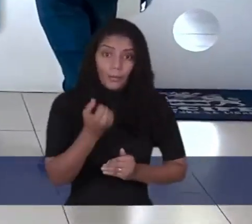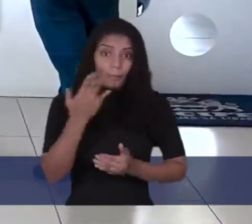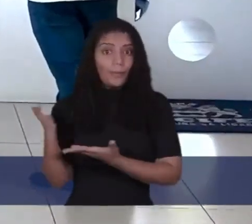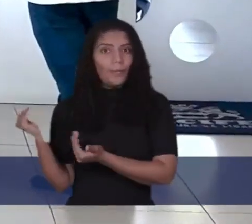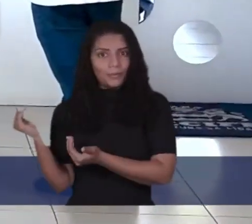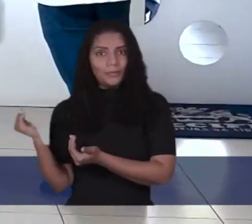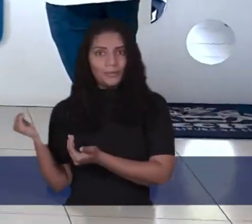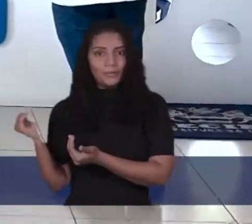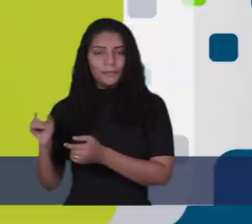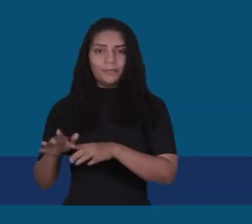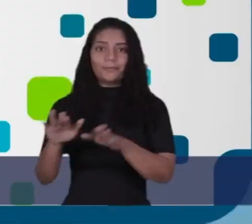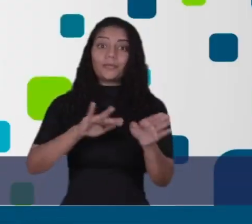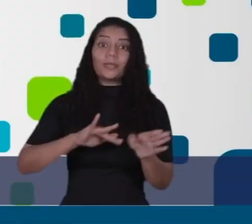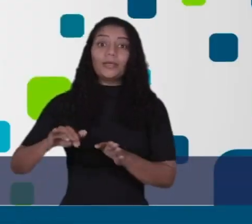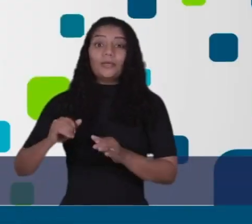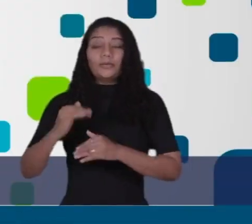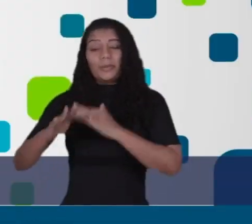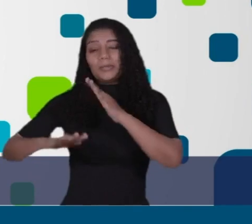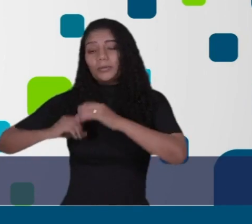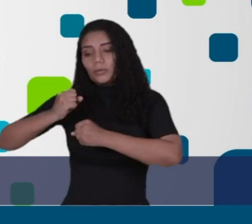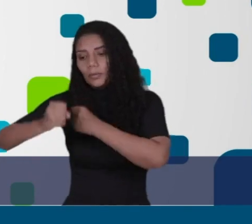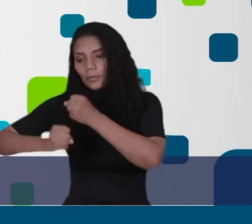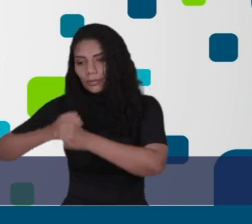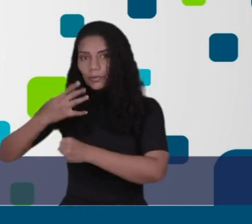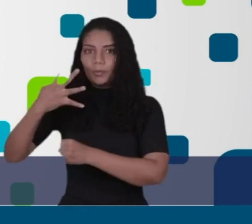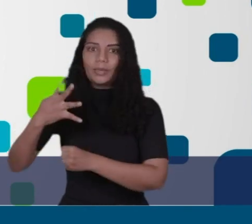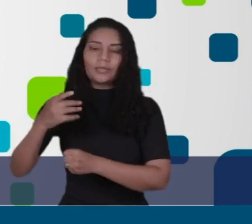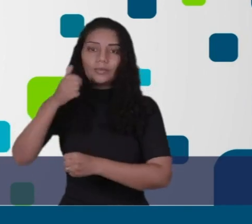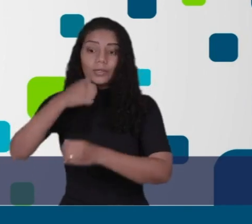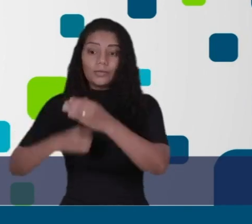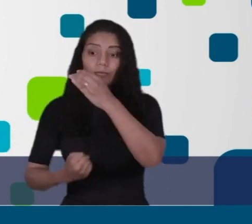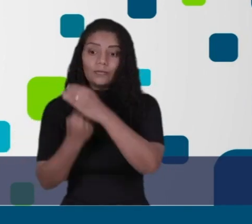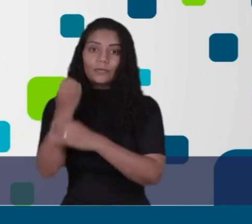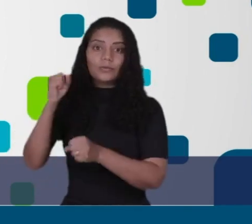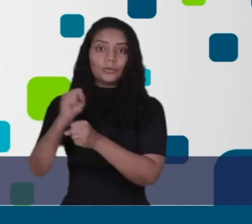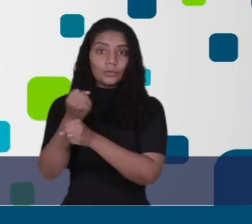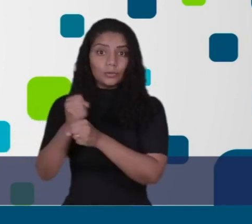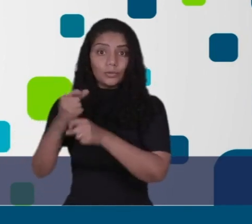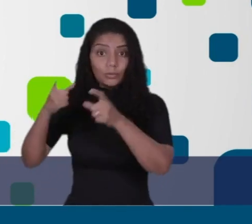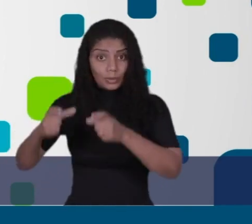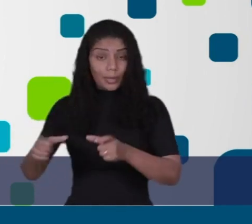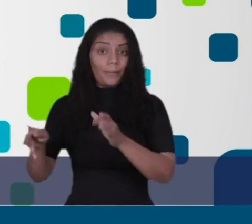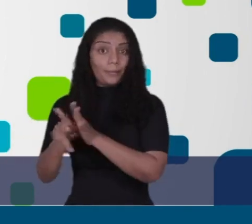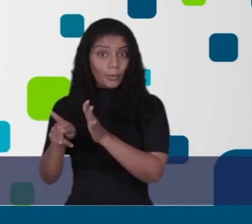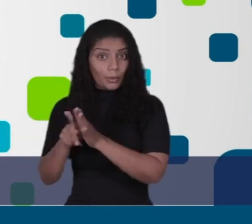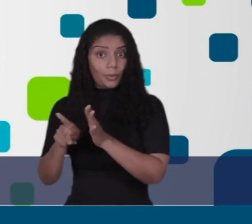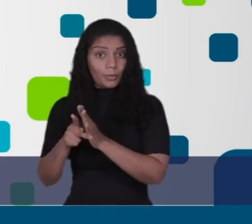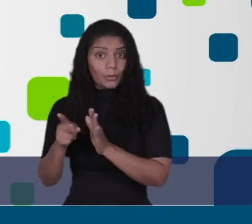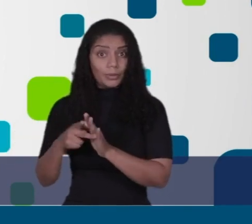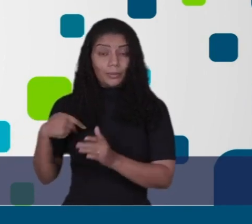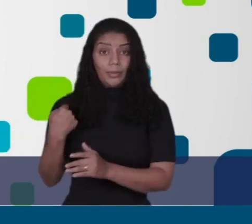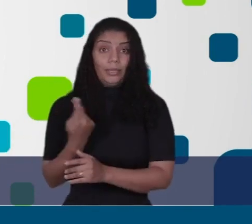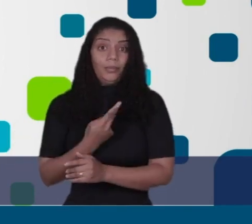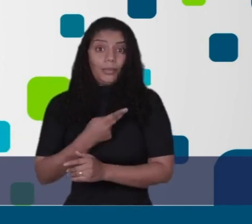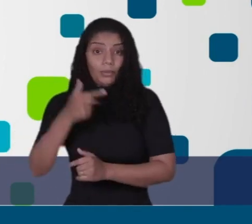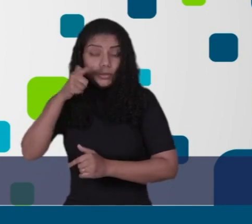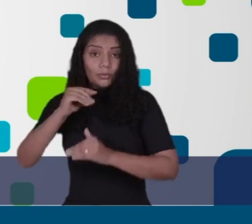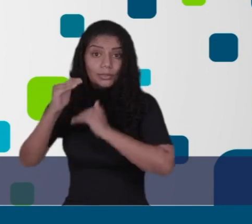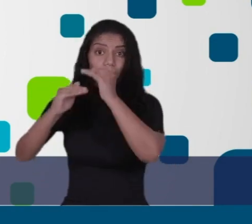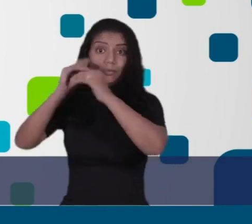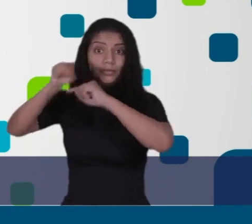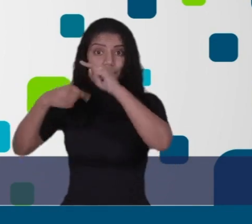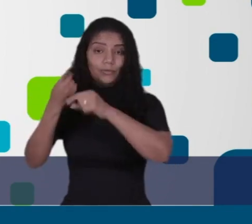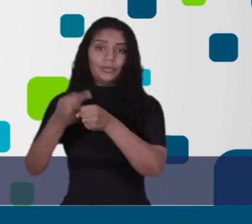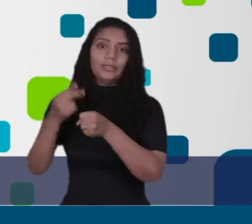para a juventude. Nos próximos quatro anos, vamos construir unidades do COMPAIS, adaptadas à nossa realidade, em locais